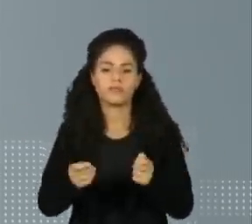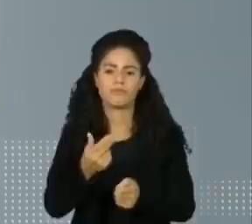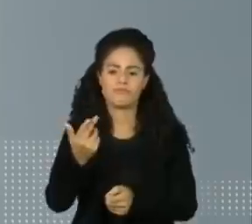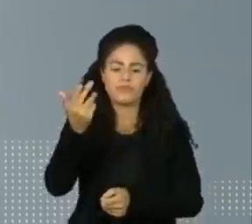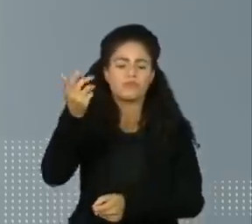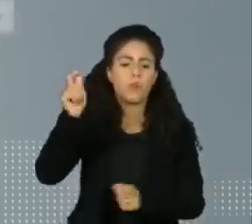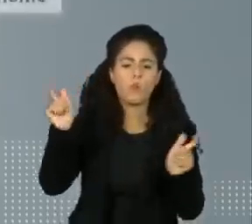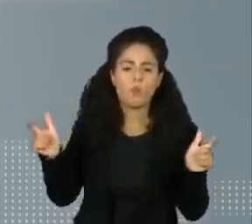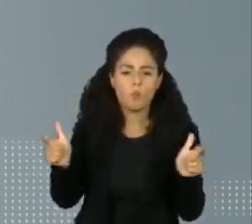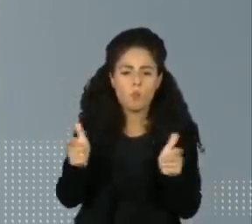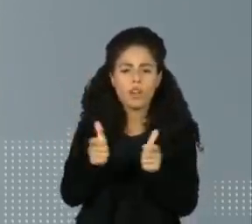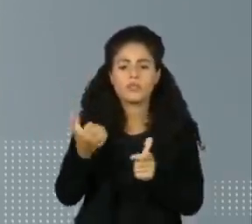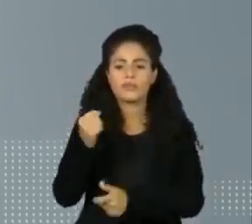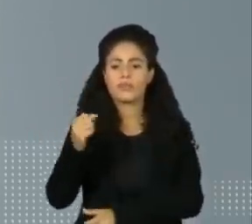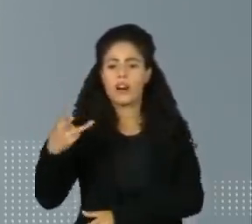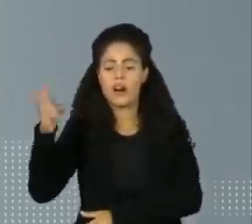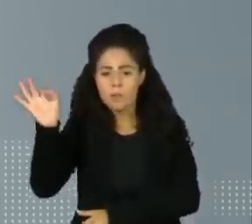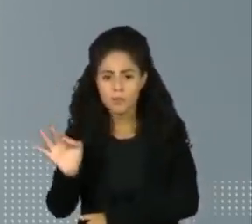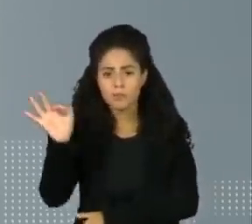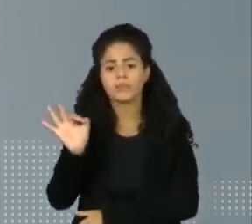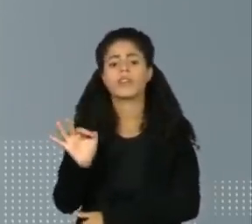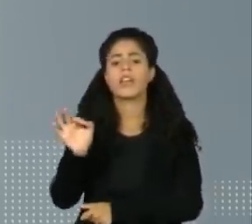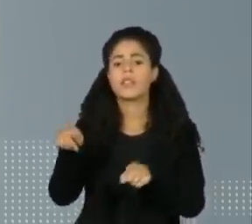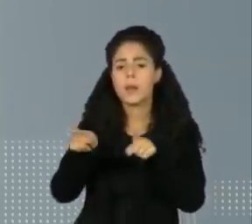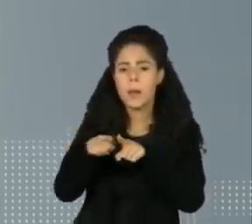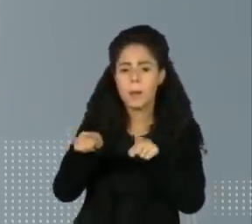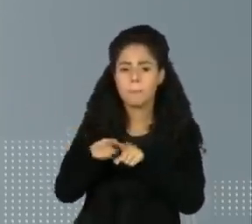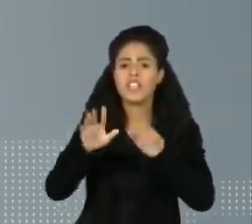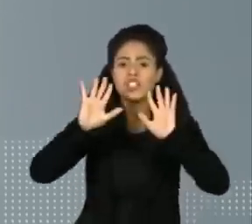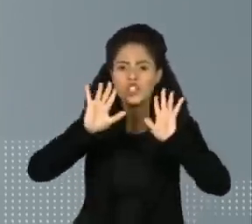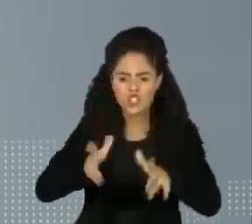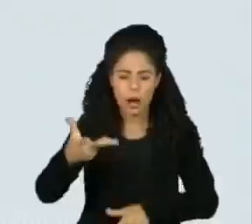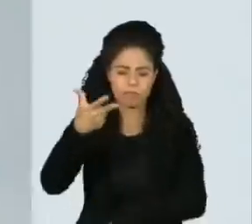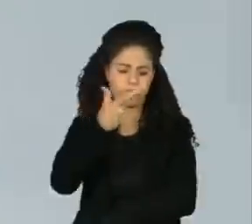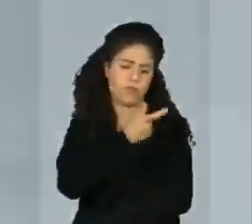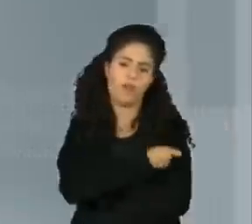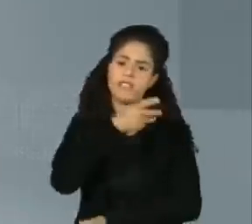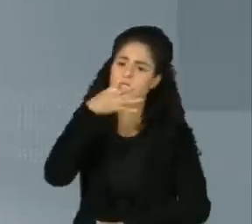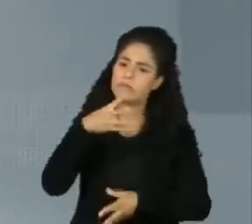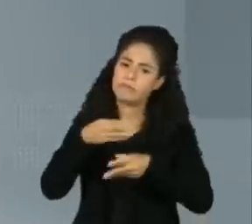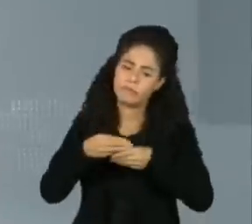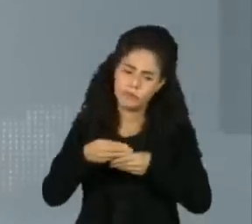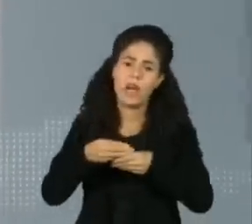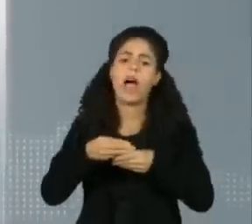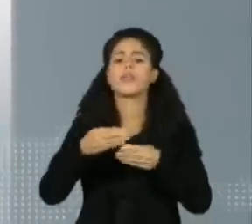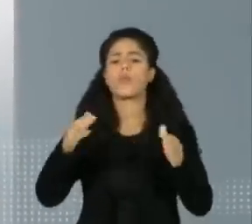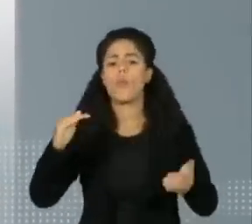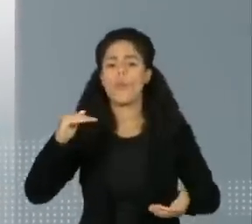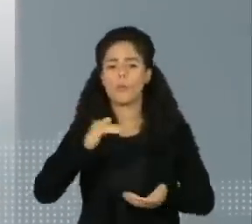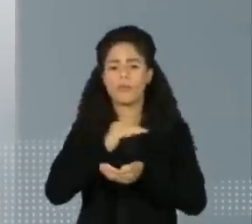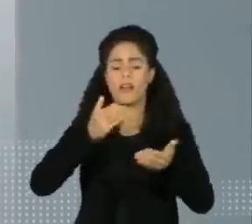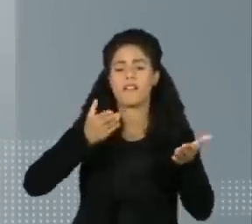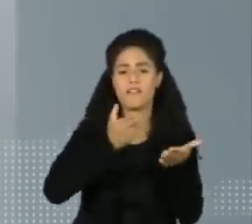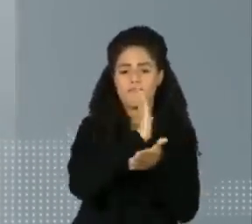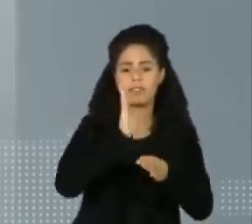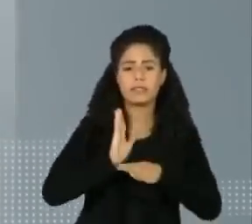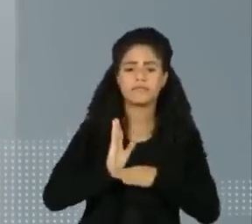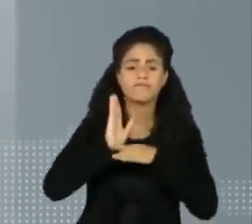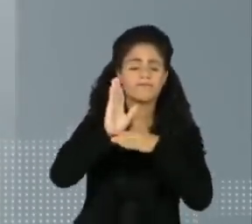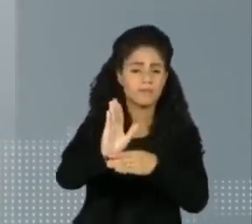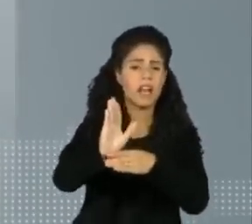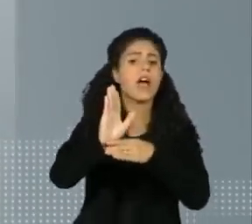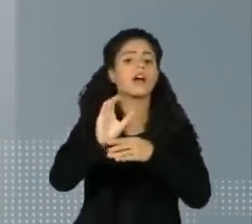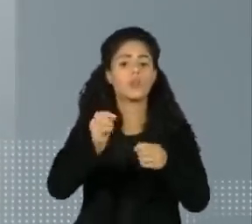e de 83% da população estar completamente imunizada. A Anvisa enviou recomendação ao governo